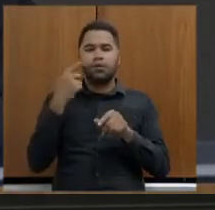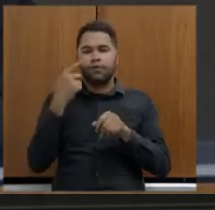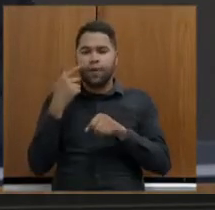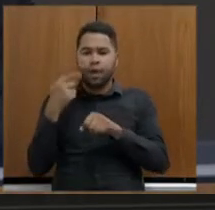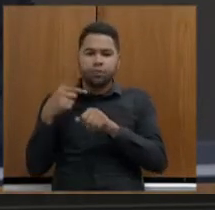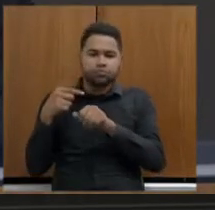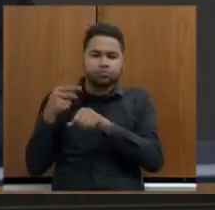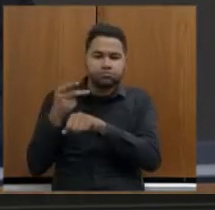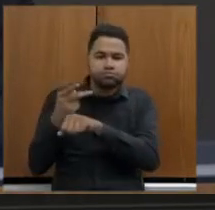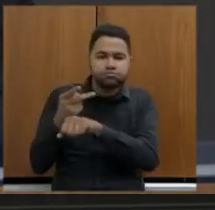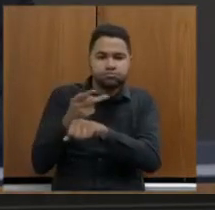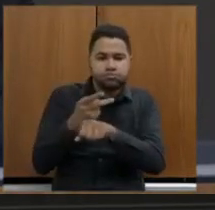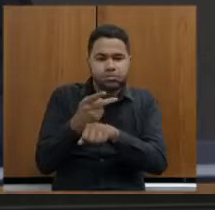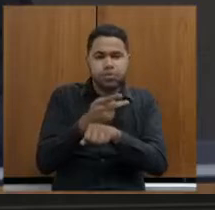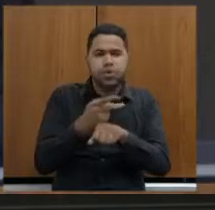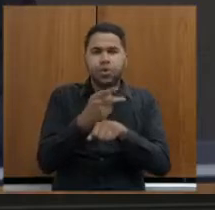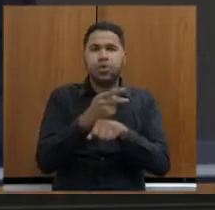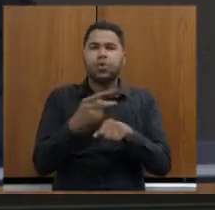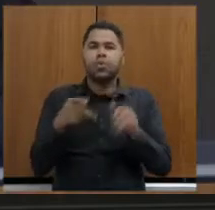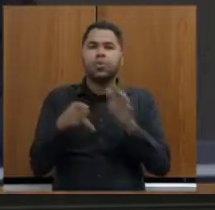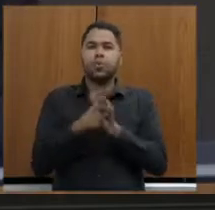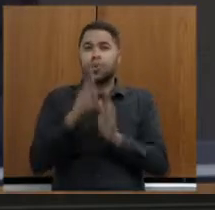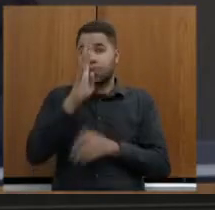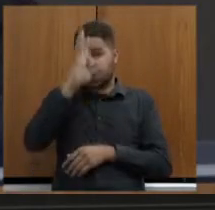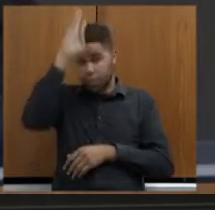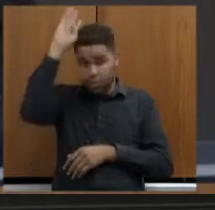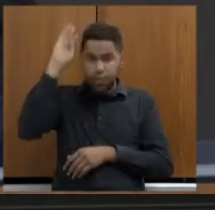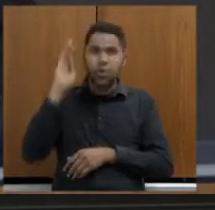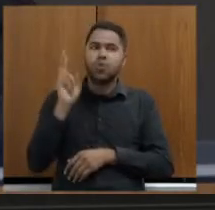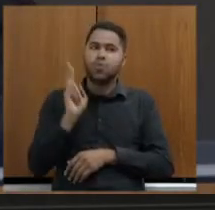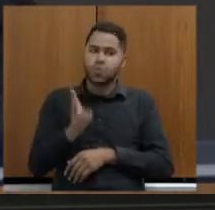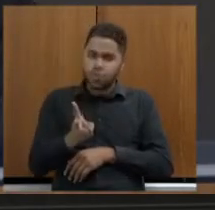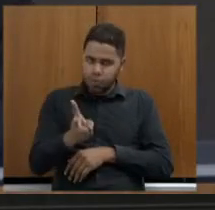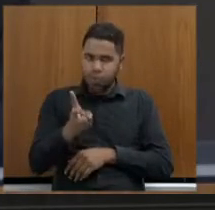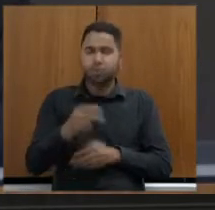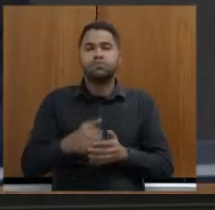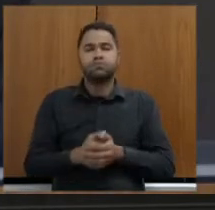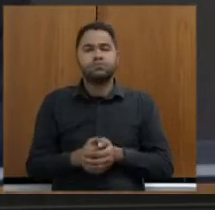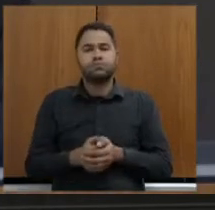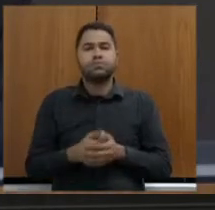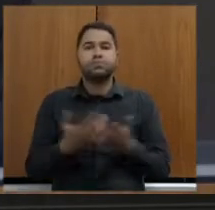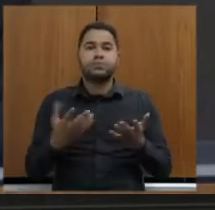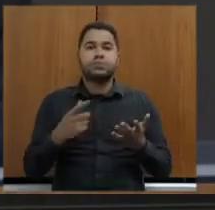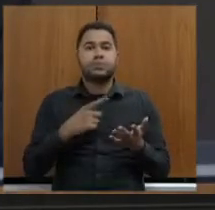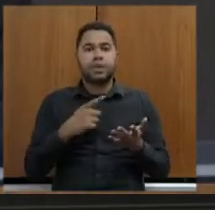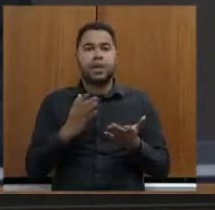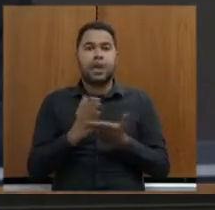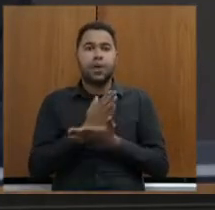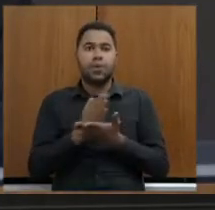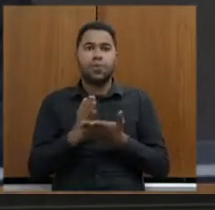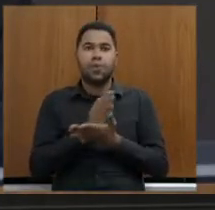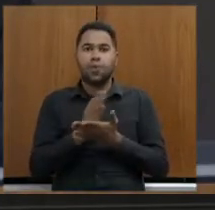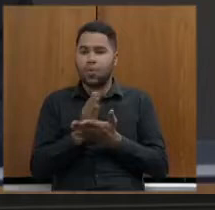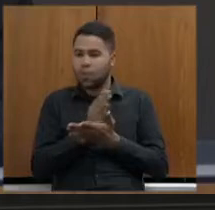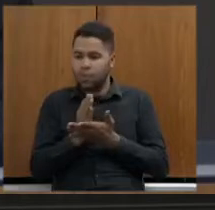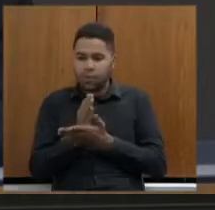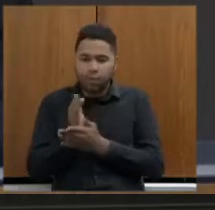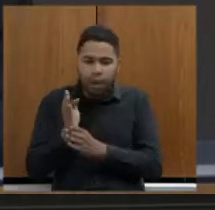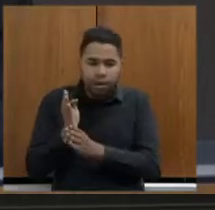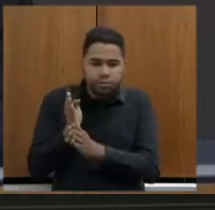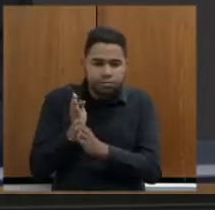pelo Corpo de Bombeiros, as buscas continuam, ainda há joias a serem encontradas e a